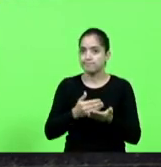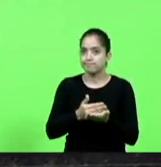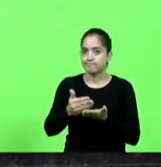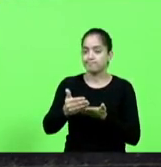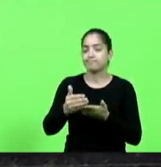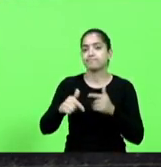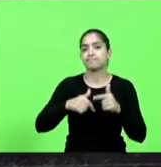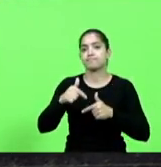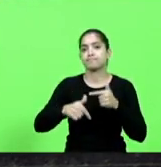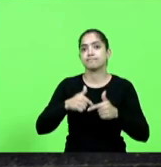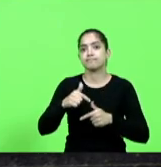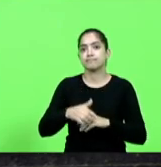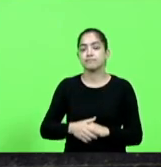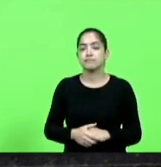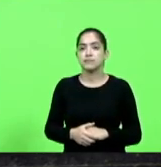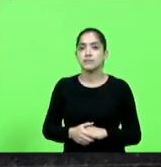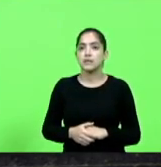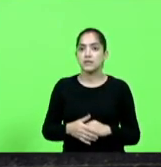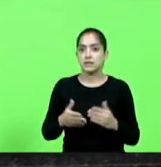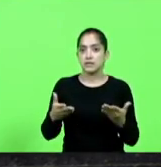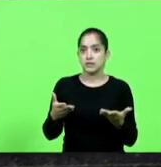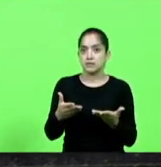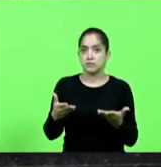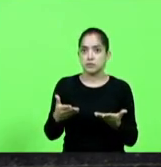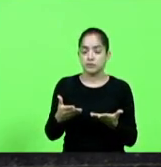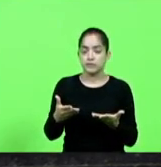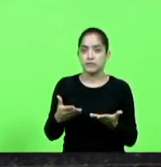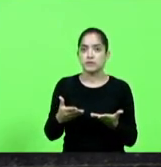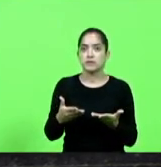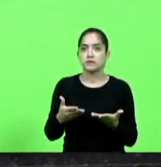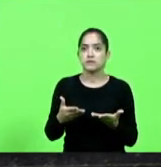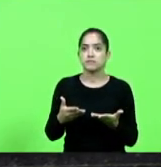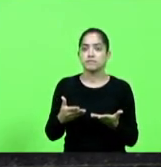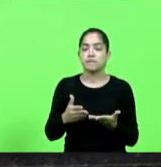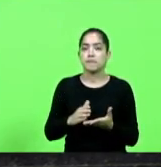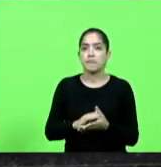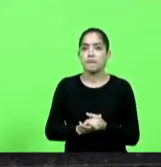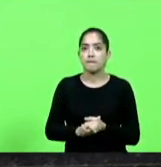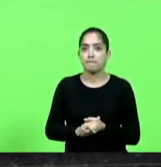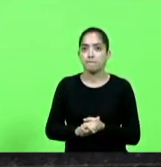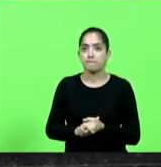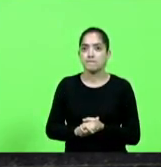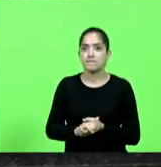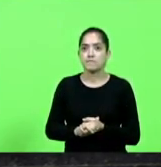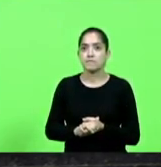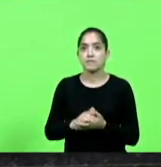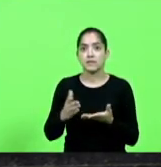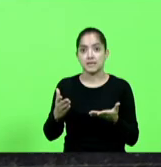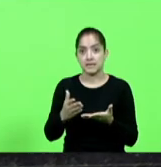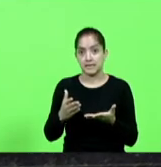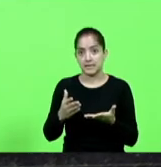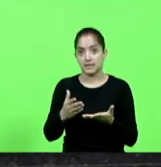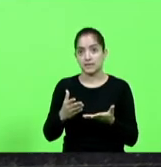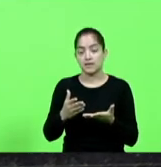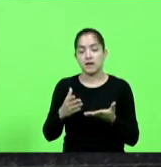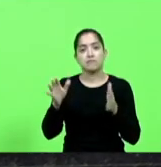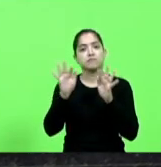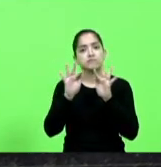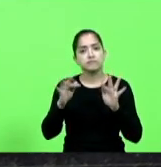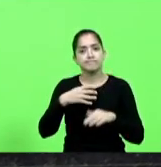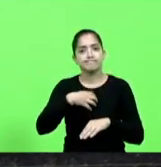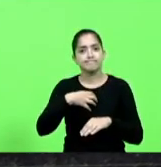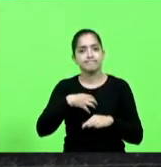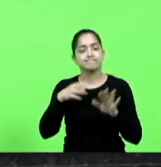e por fim senhor presidente também não posso deixar de externar aqui a minha felicidade